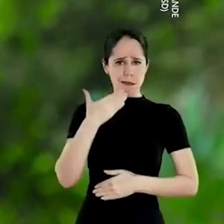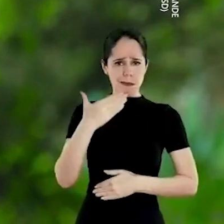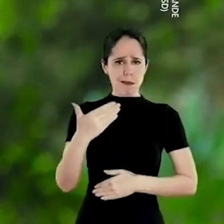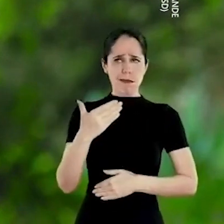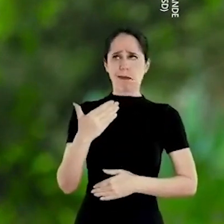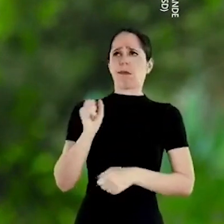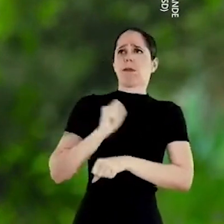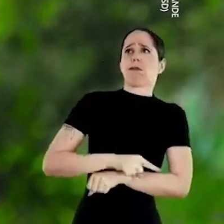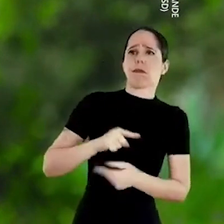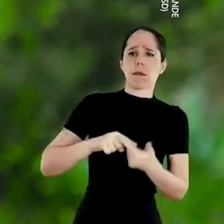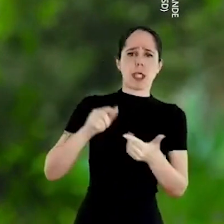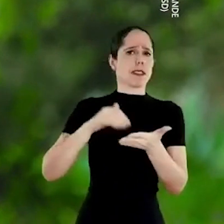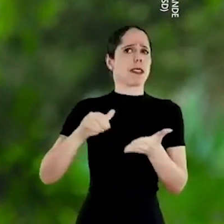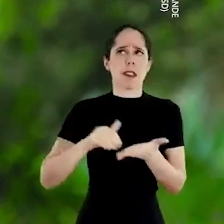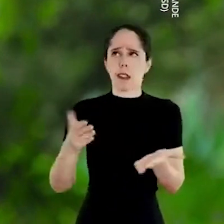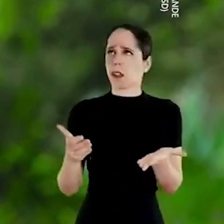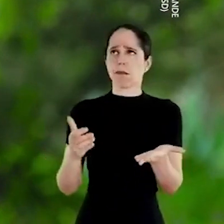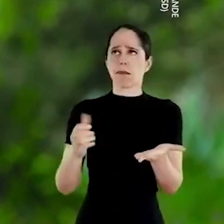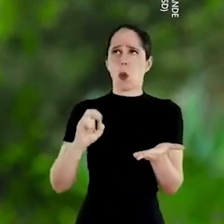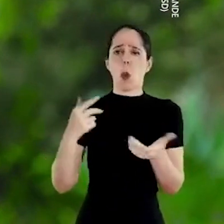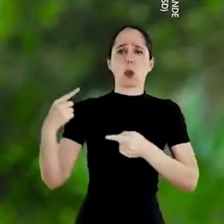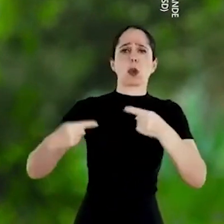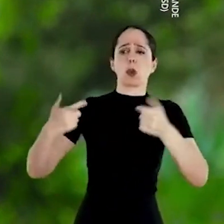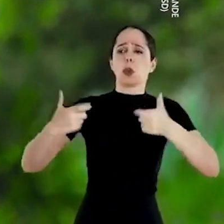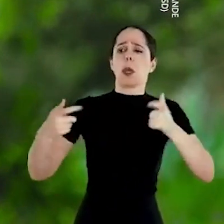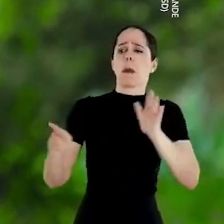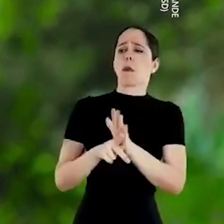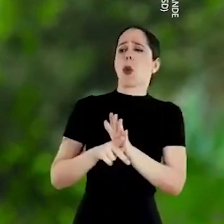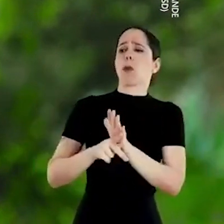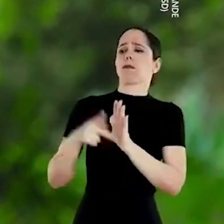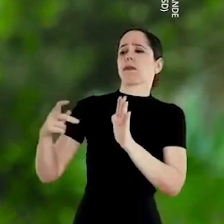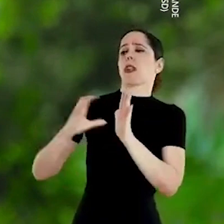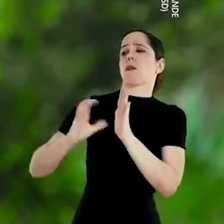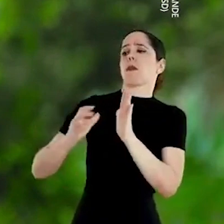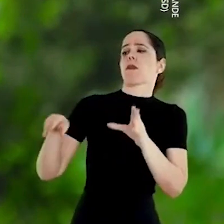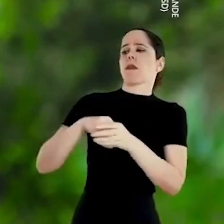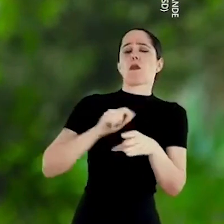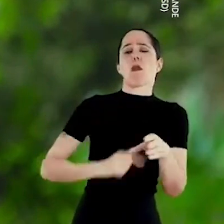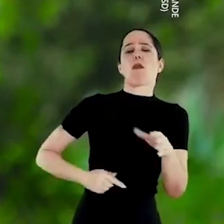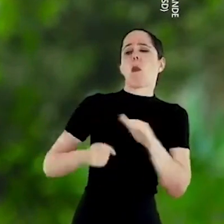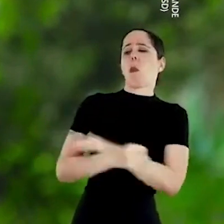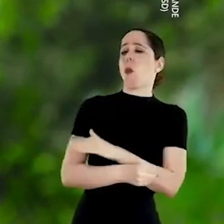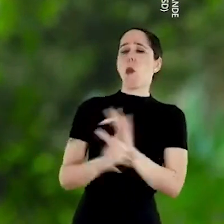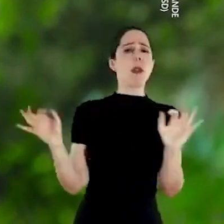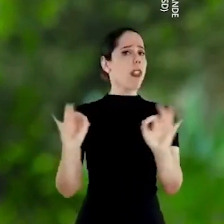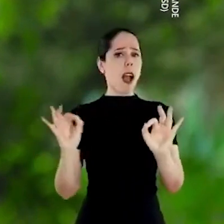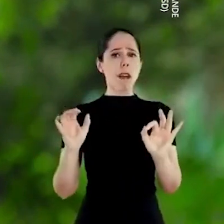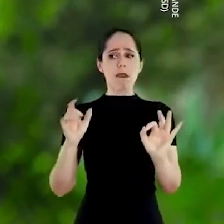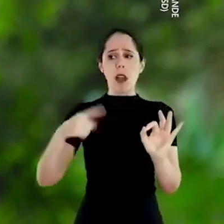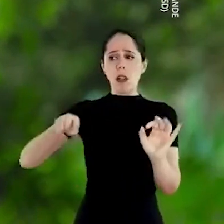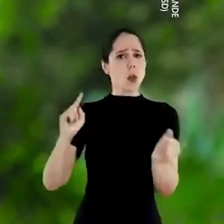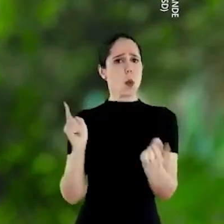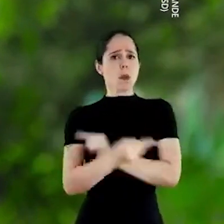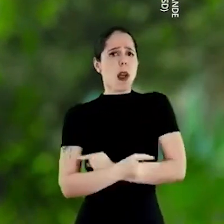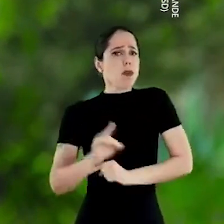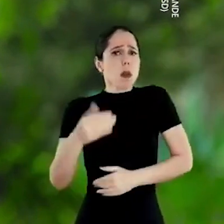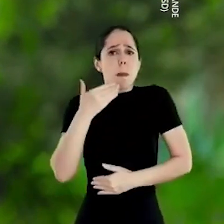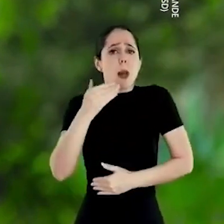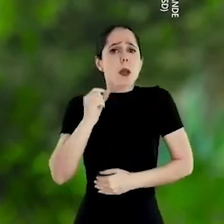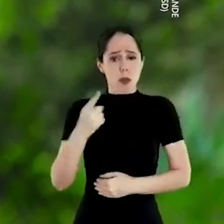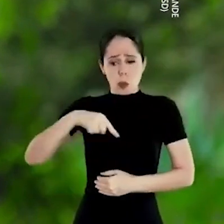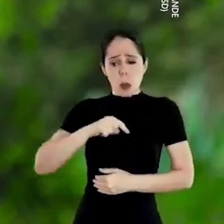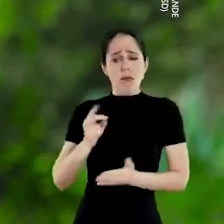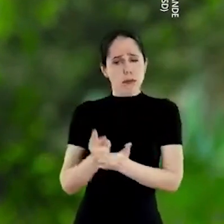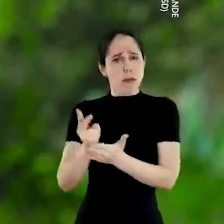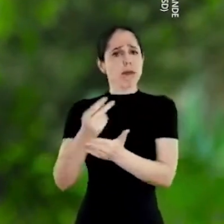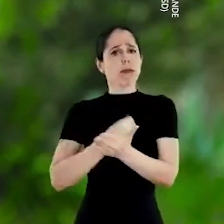não pediram cargos, não pediram secretarias, não discutiram espaço para o seu partido no governo. Ao contrário, pediram apenas que